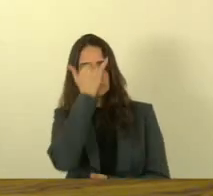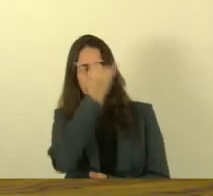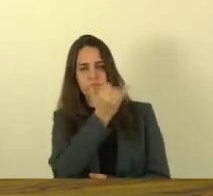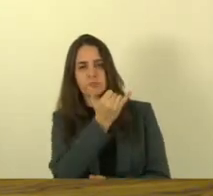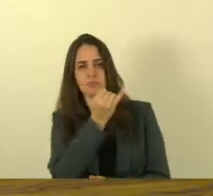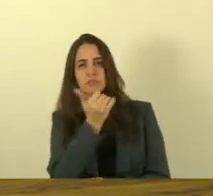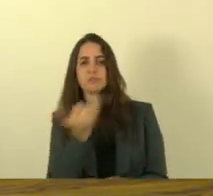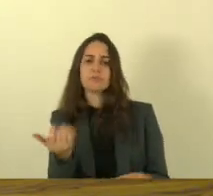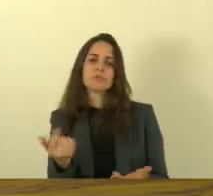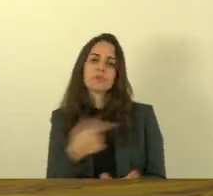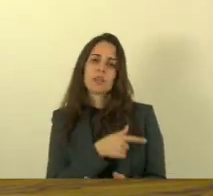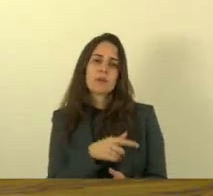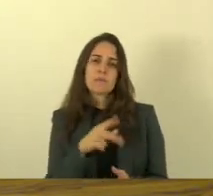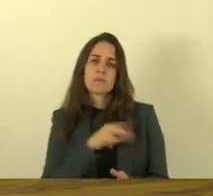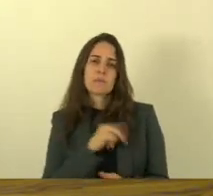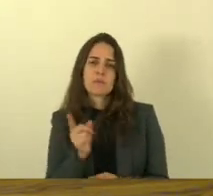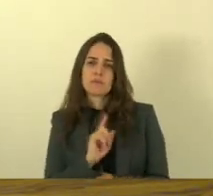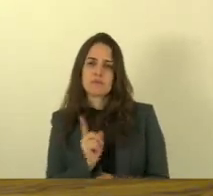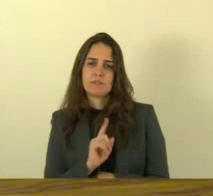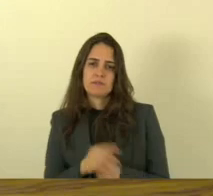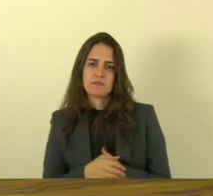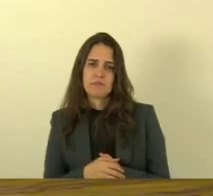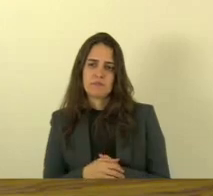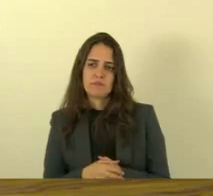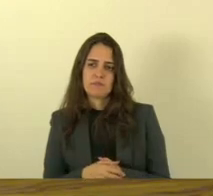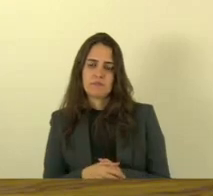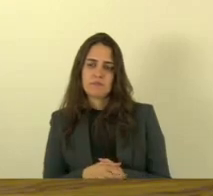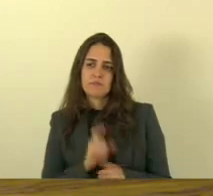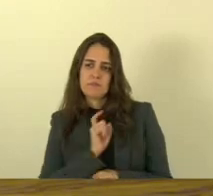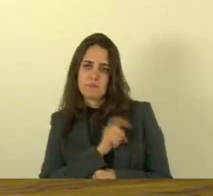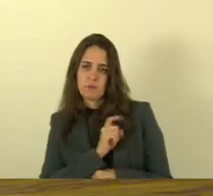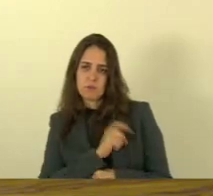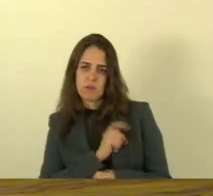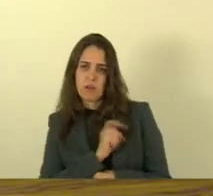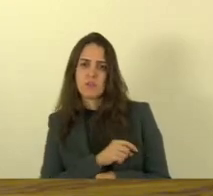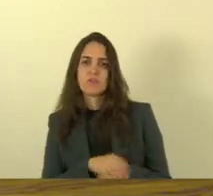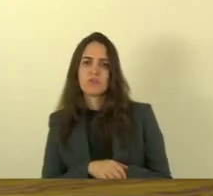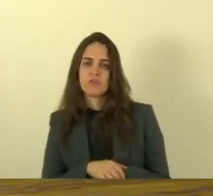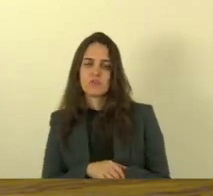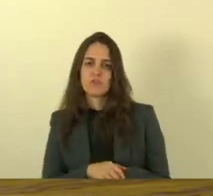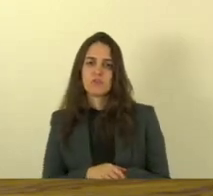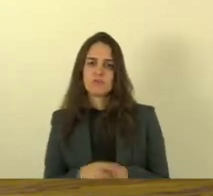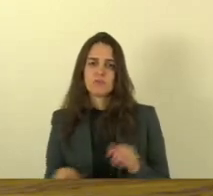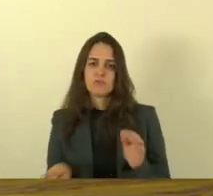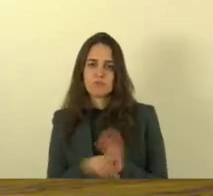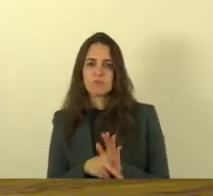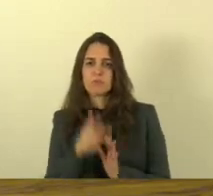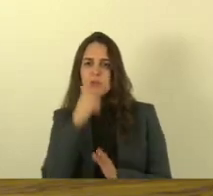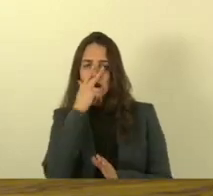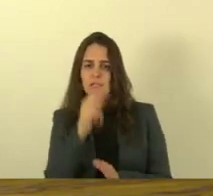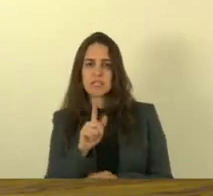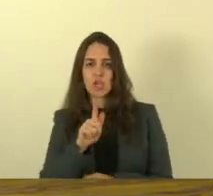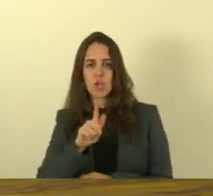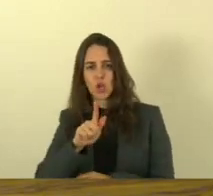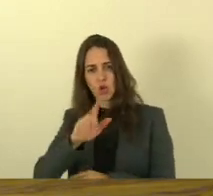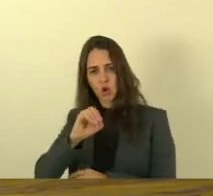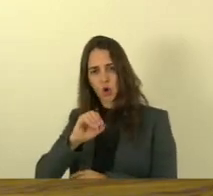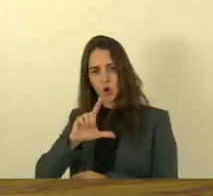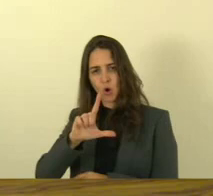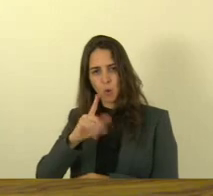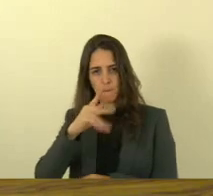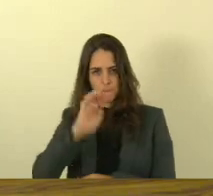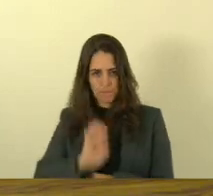merece não merece essa maldade este golpe do colarinho branco numa